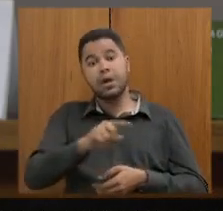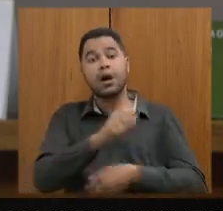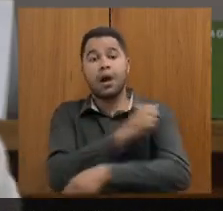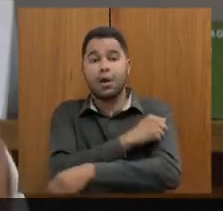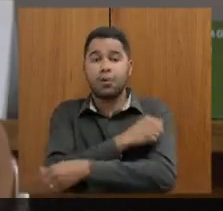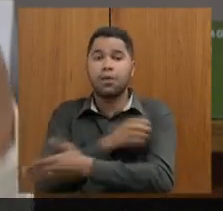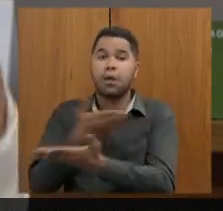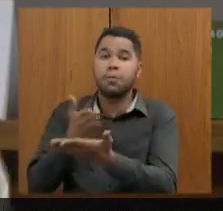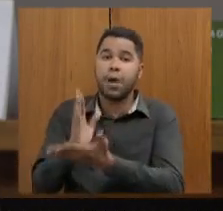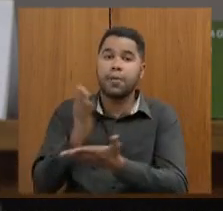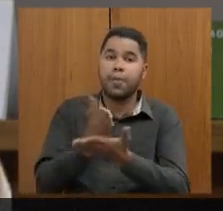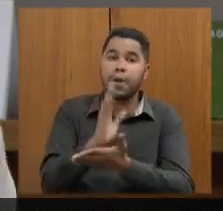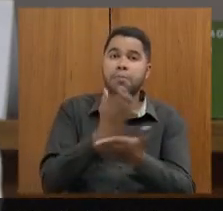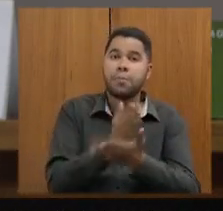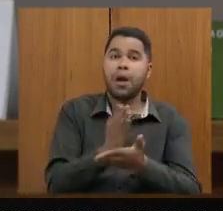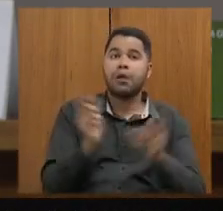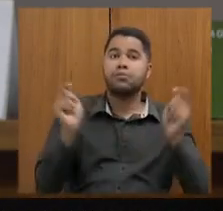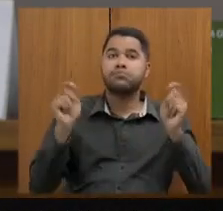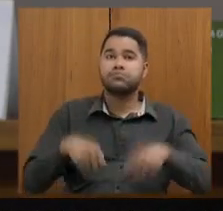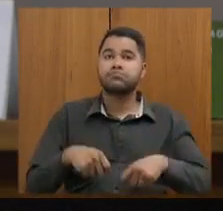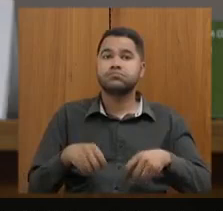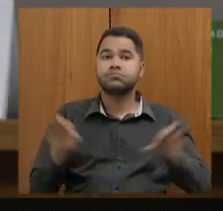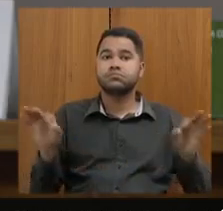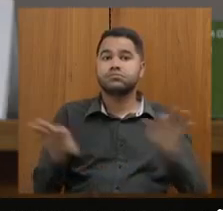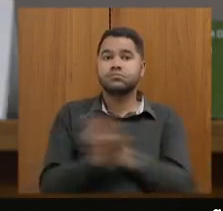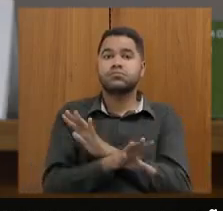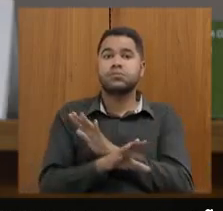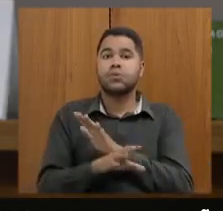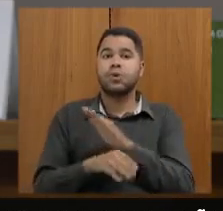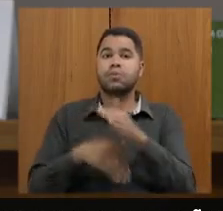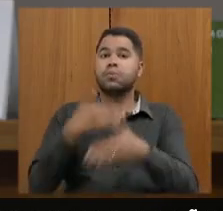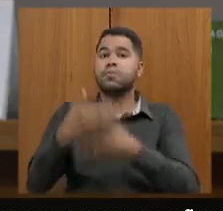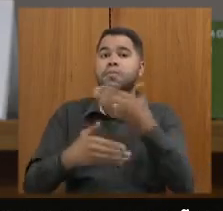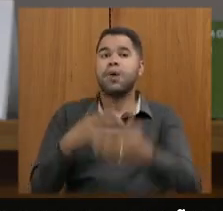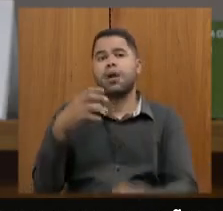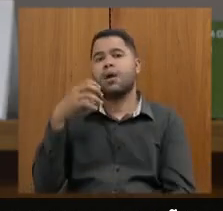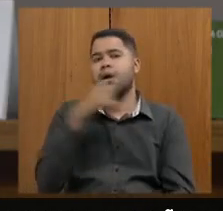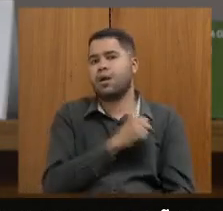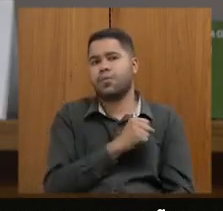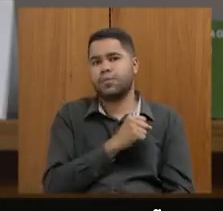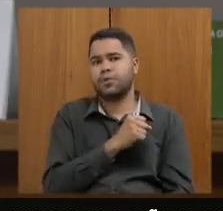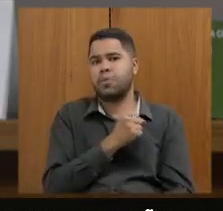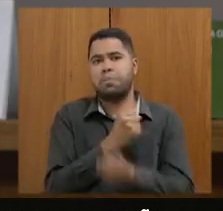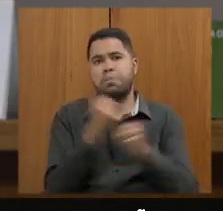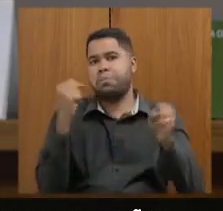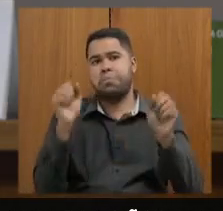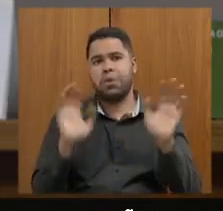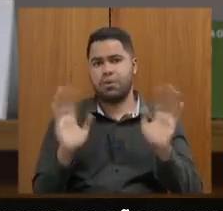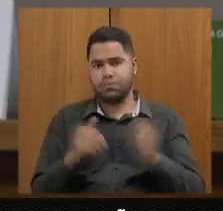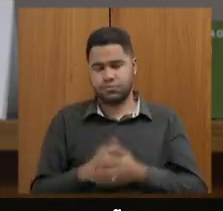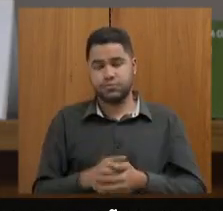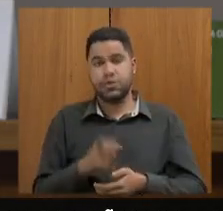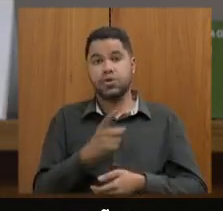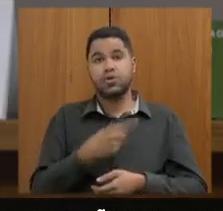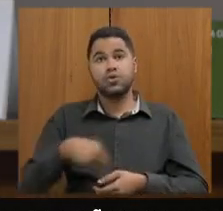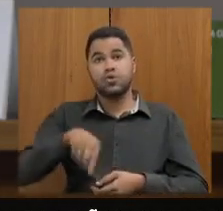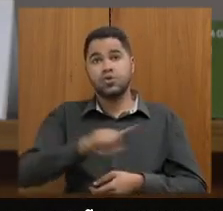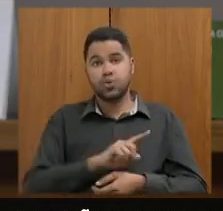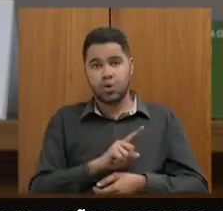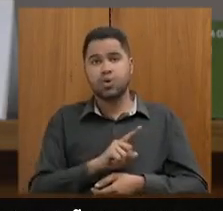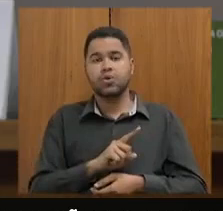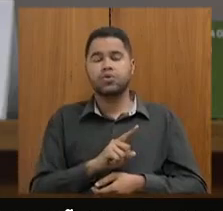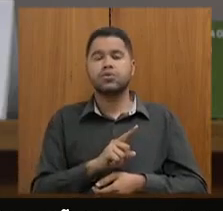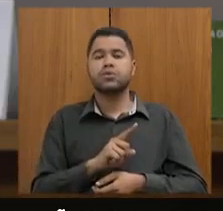ano e tem condição de concluir o seu processo mais rapidamente não sendo retidos nós fomos um estado que saltou